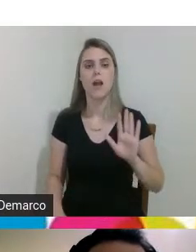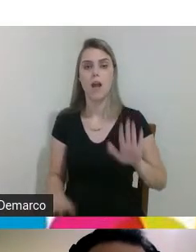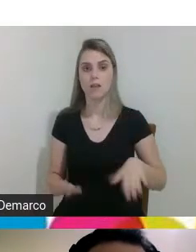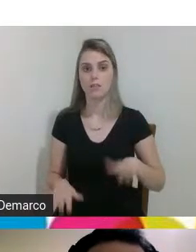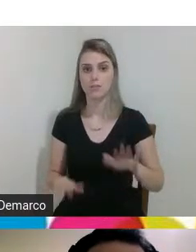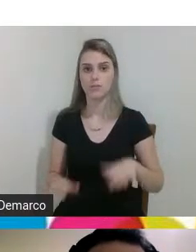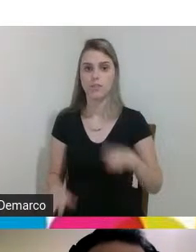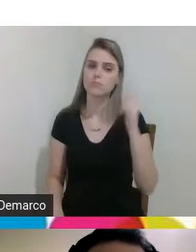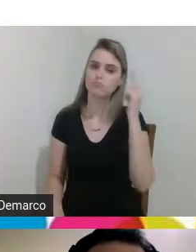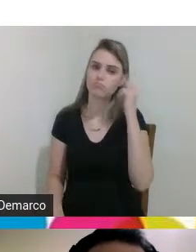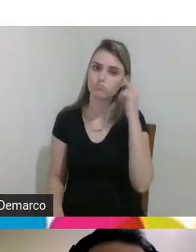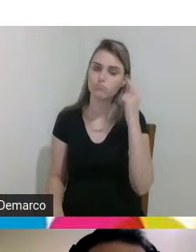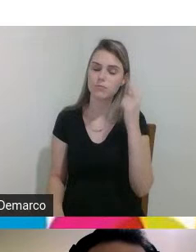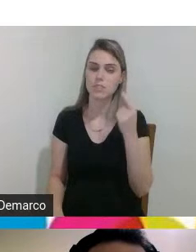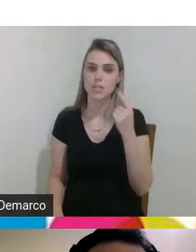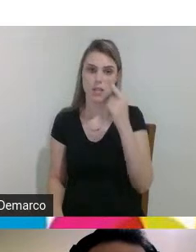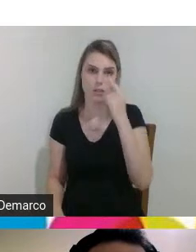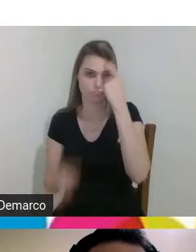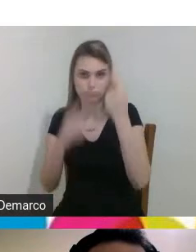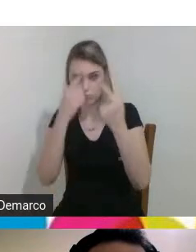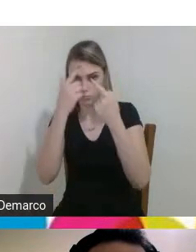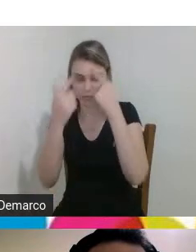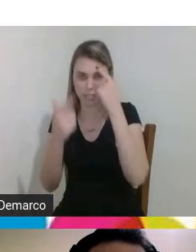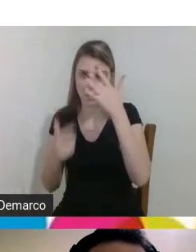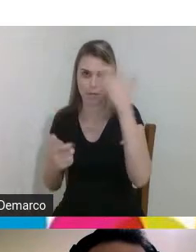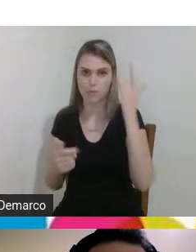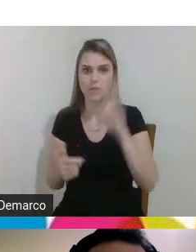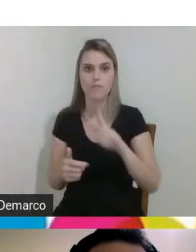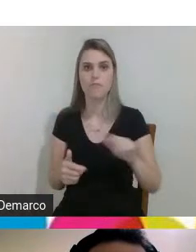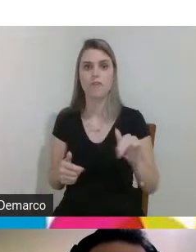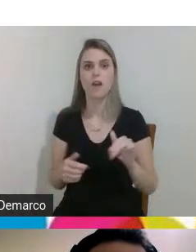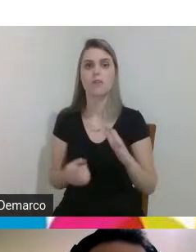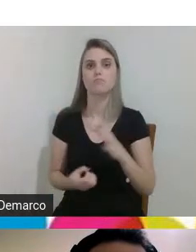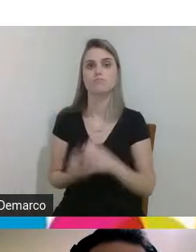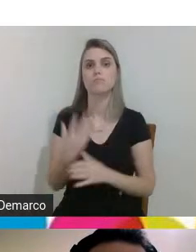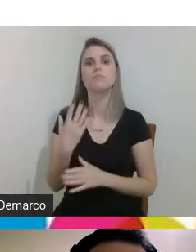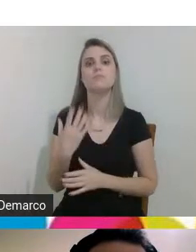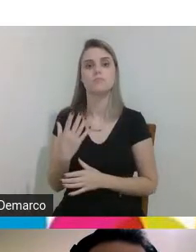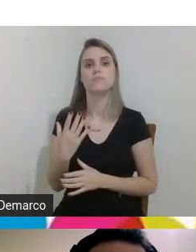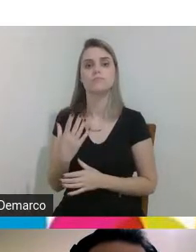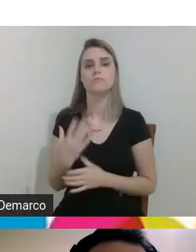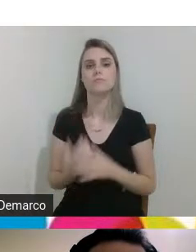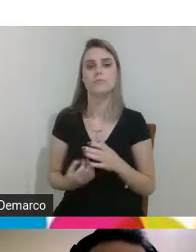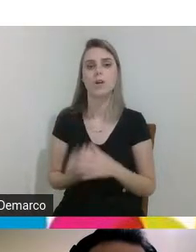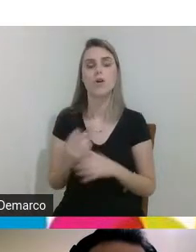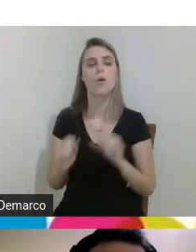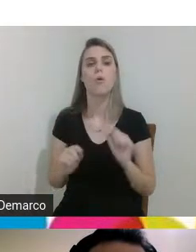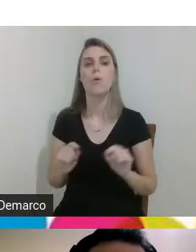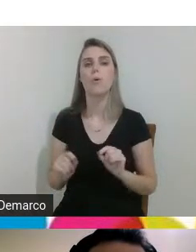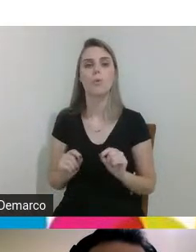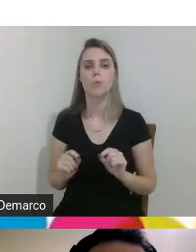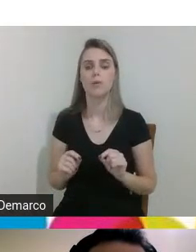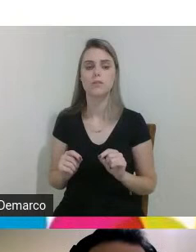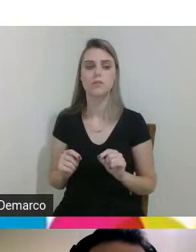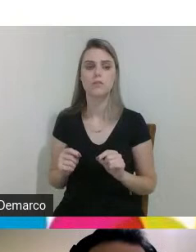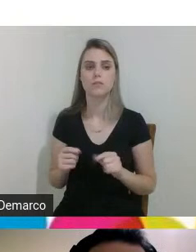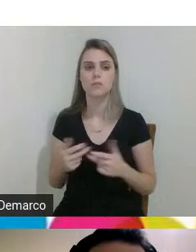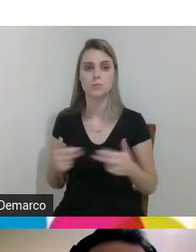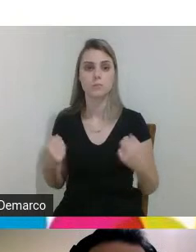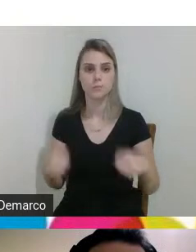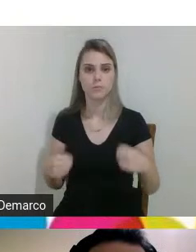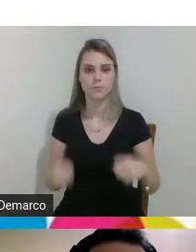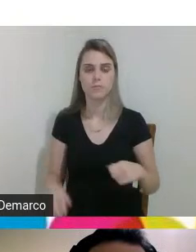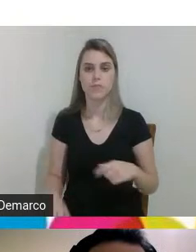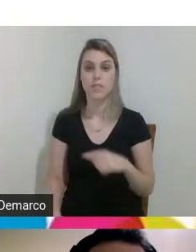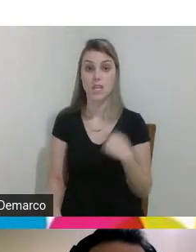criativa do ser humano é capaz de produzir né mas ela é produzir a partir de uma demanda e nós estamos criando essa demanda